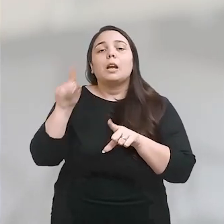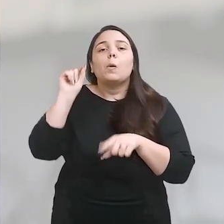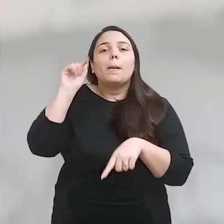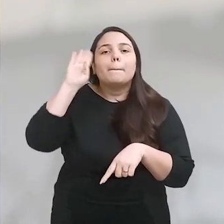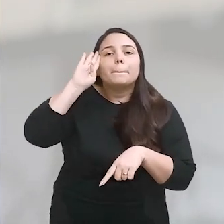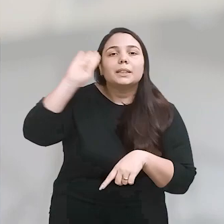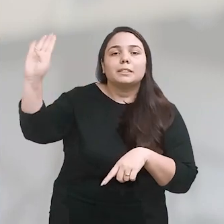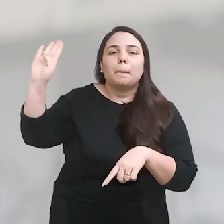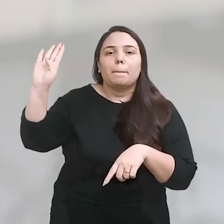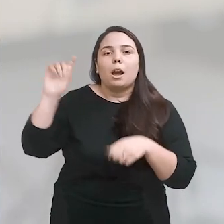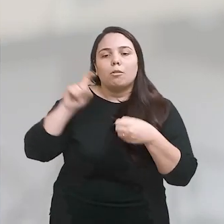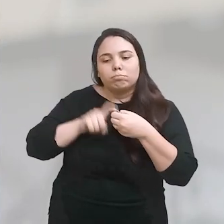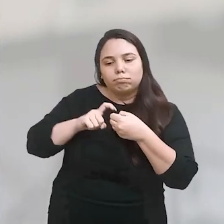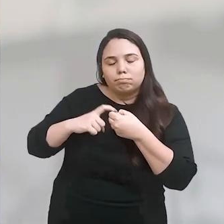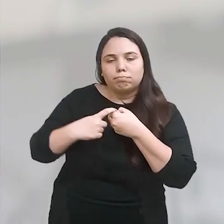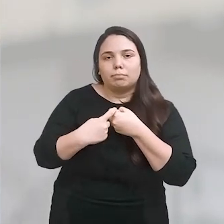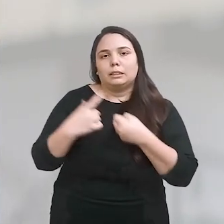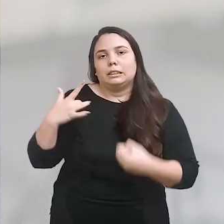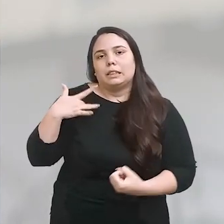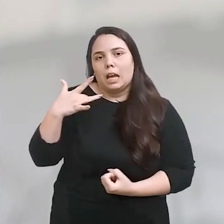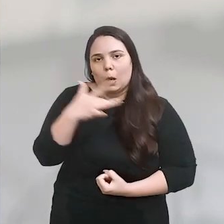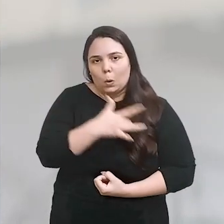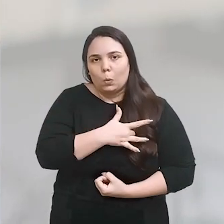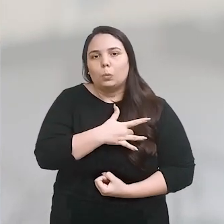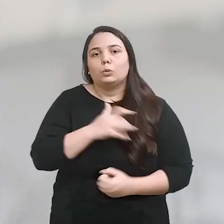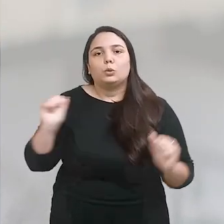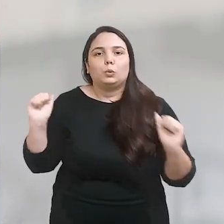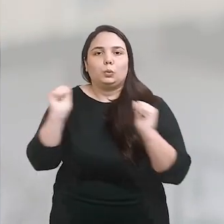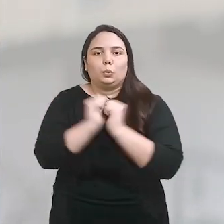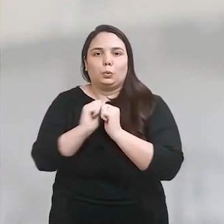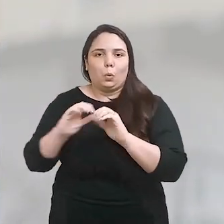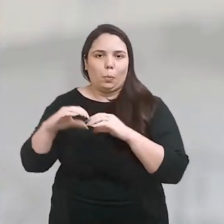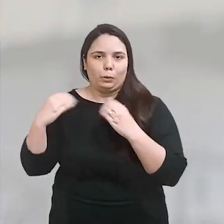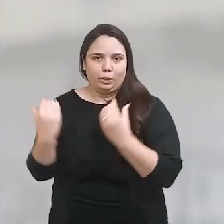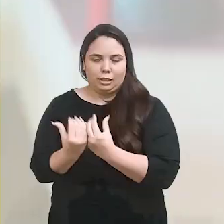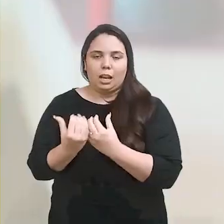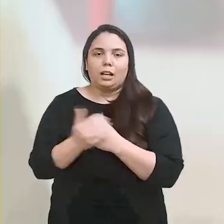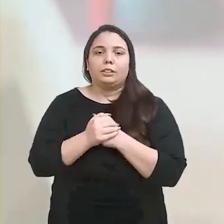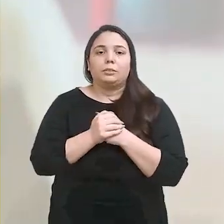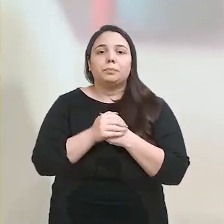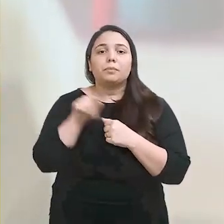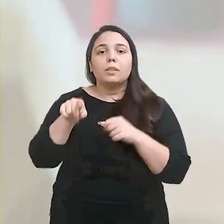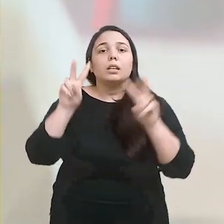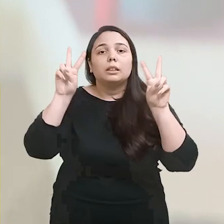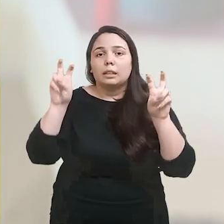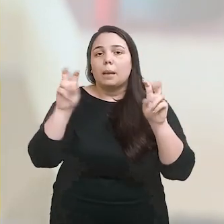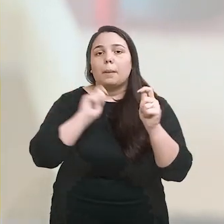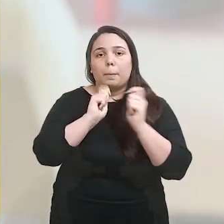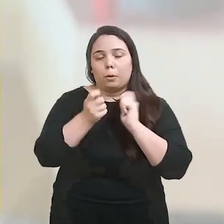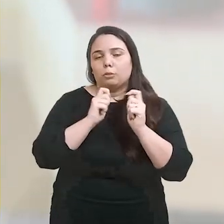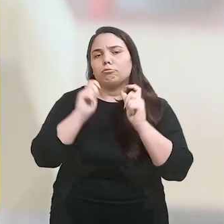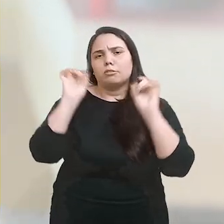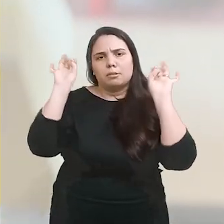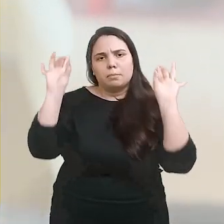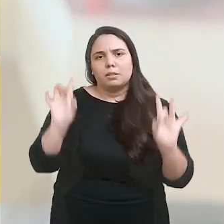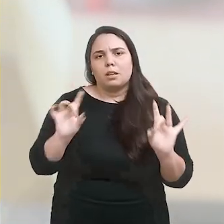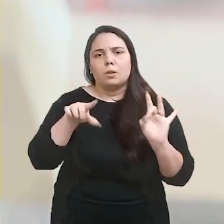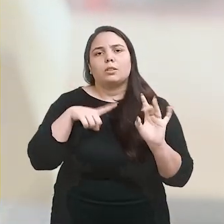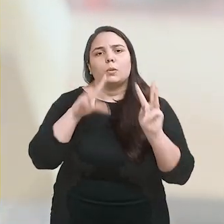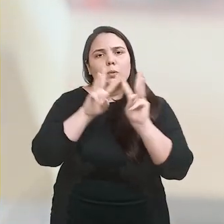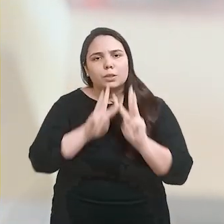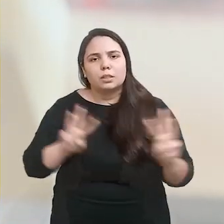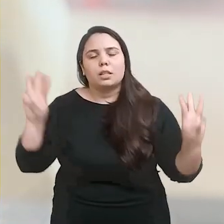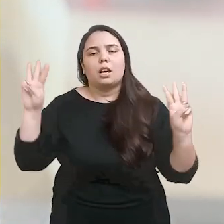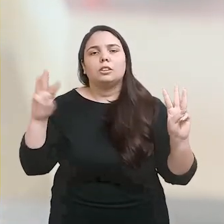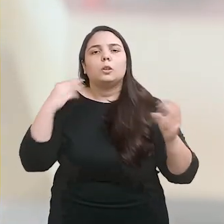se destacam ao serem um importante vínculo das unidades de atendimento com a comunidade. O assunto é tema de uma reportagem especial